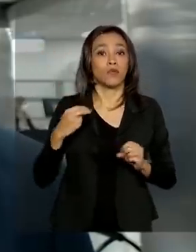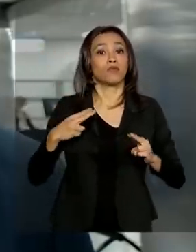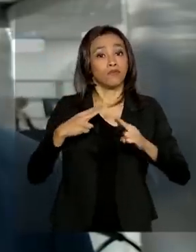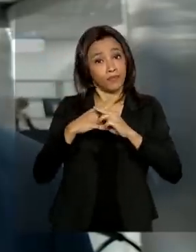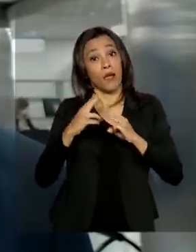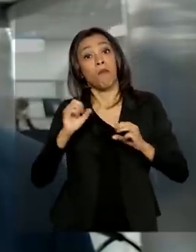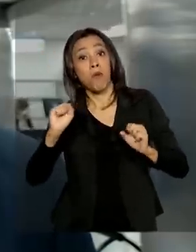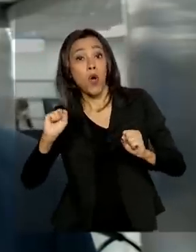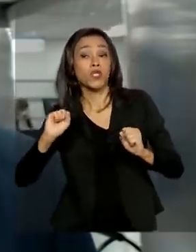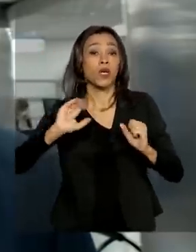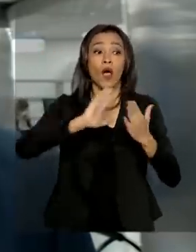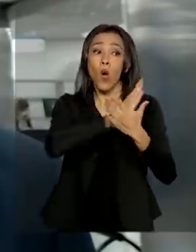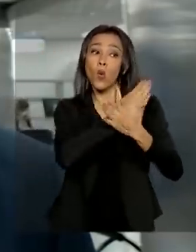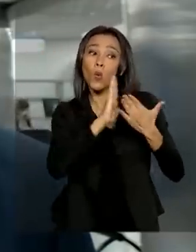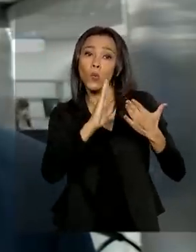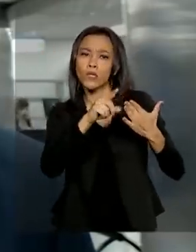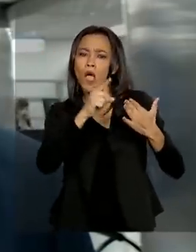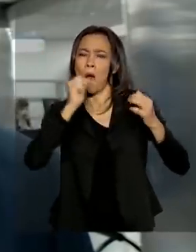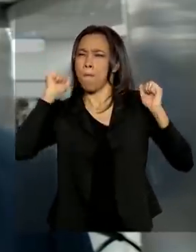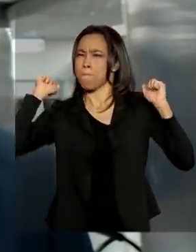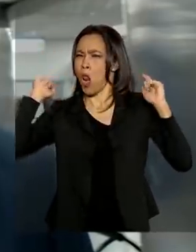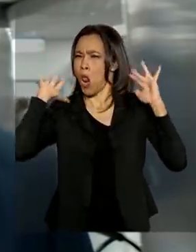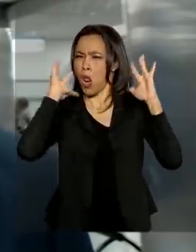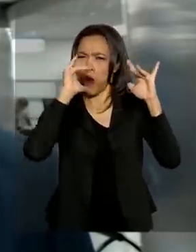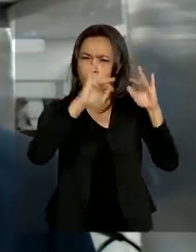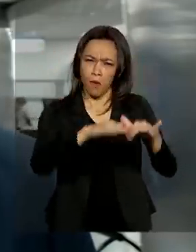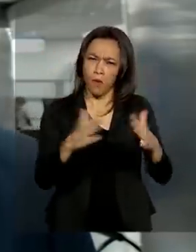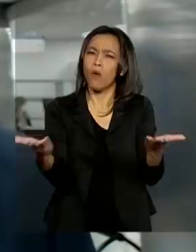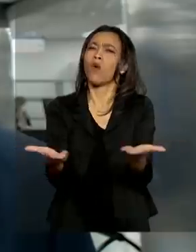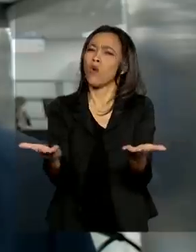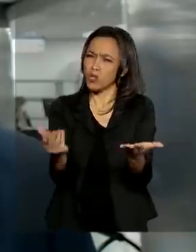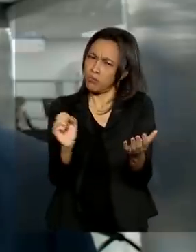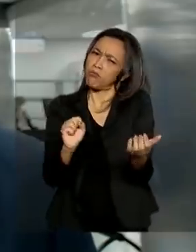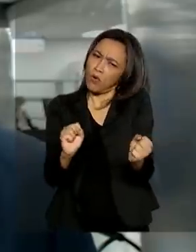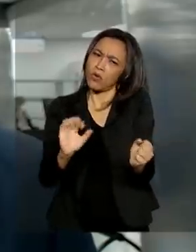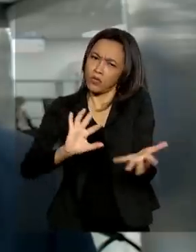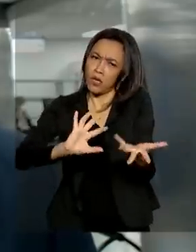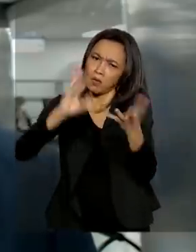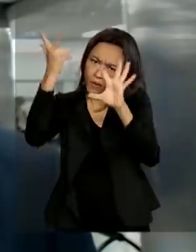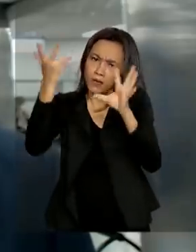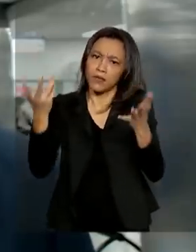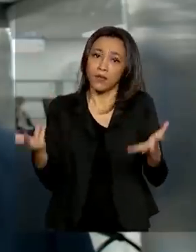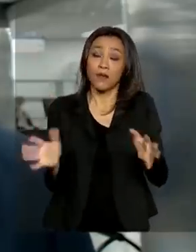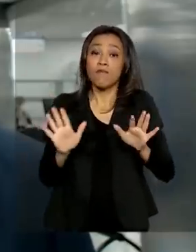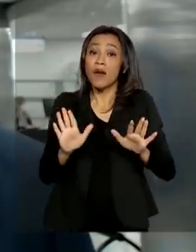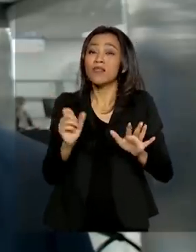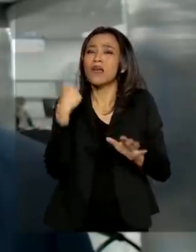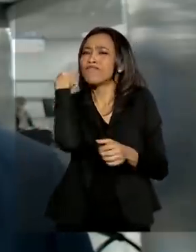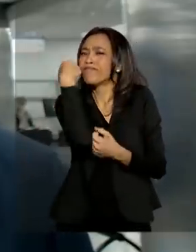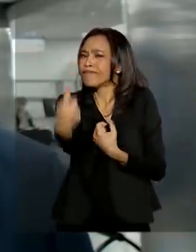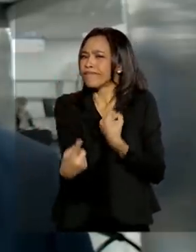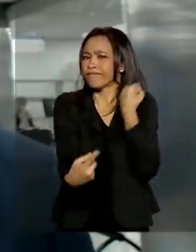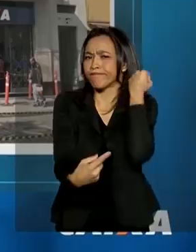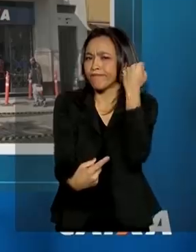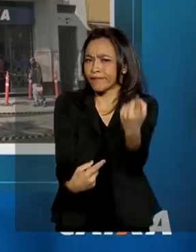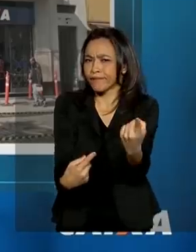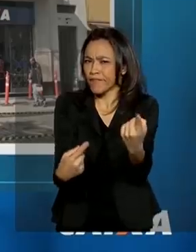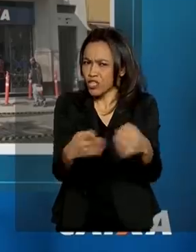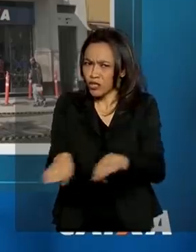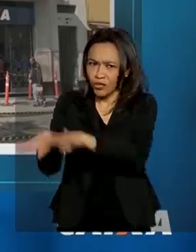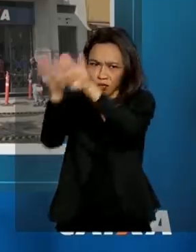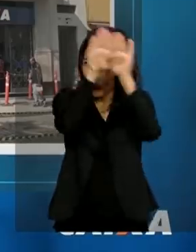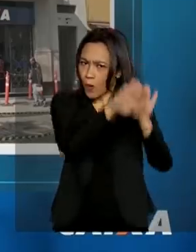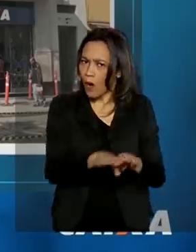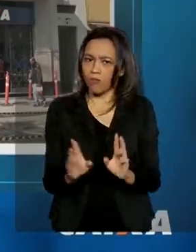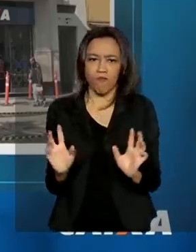agências que têm o maior volume de pessoas ainda hoje, mas serão a exceção e não a regra. O